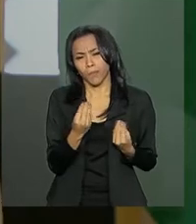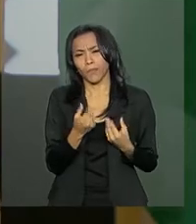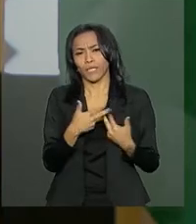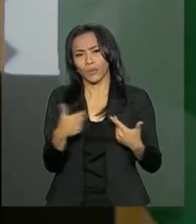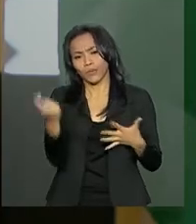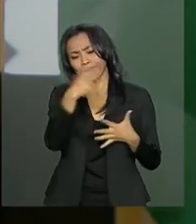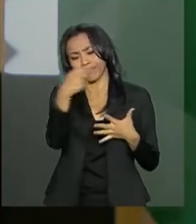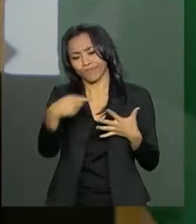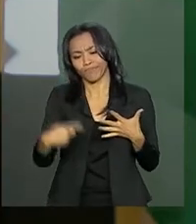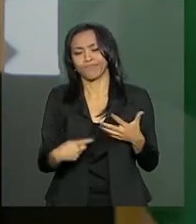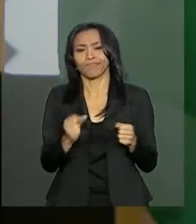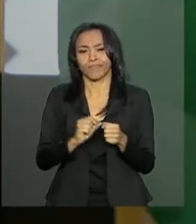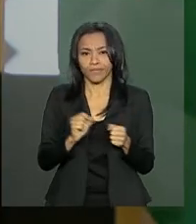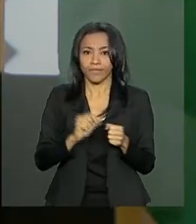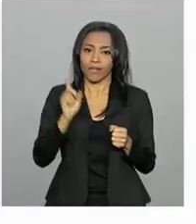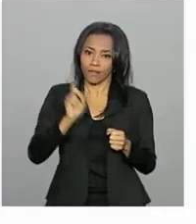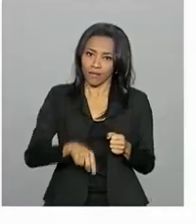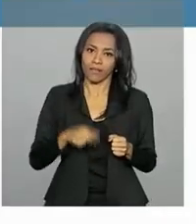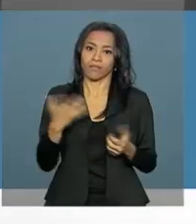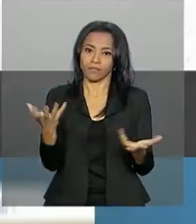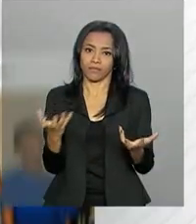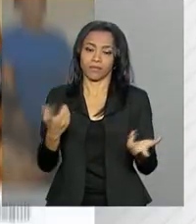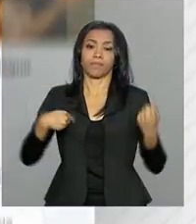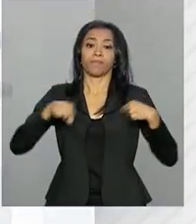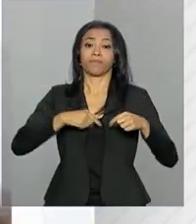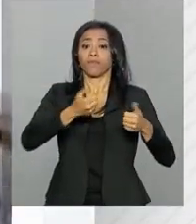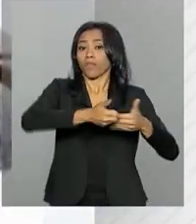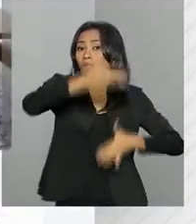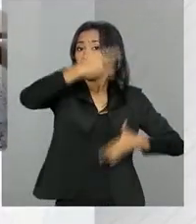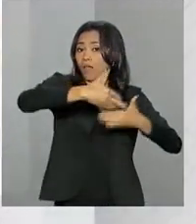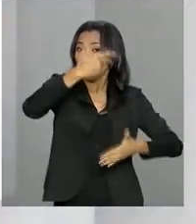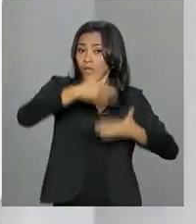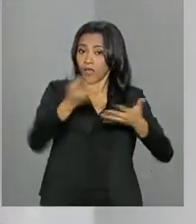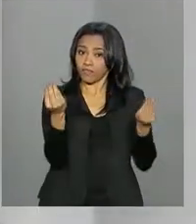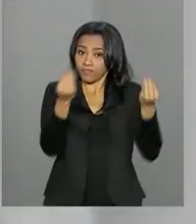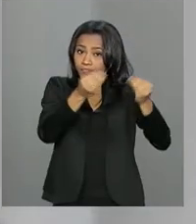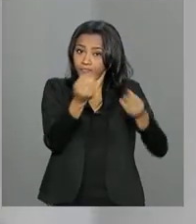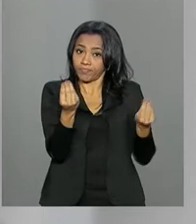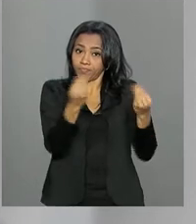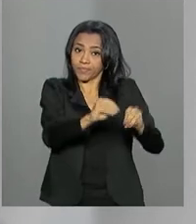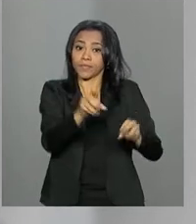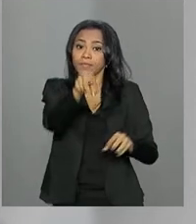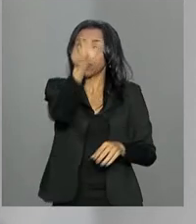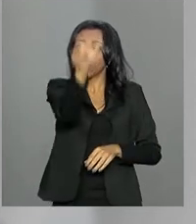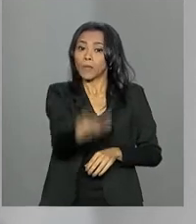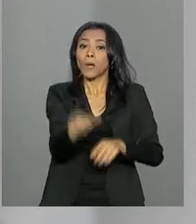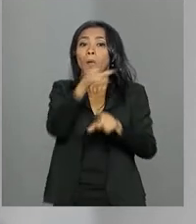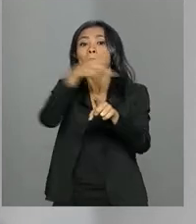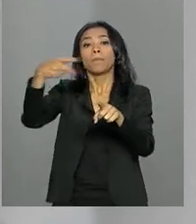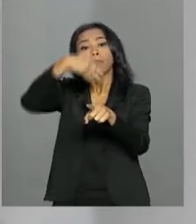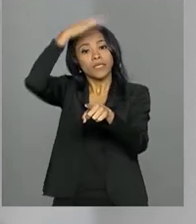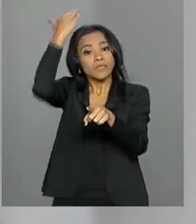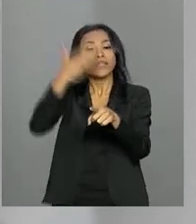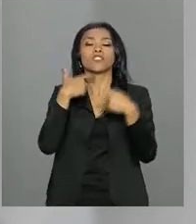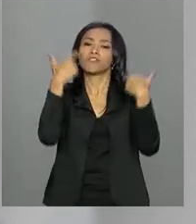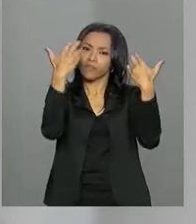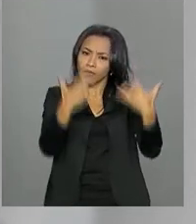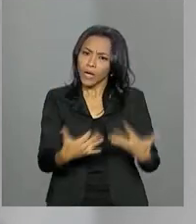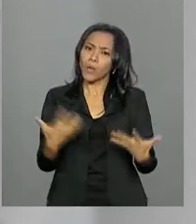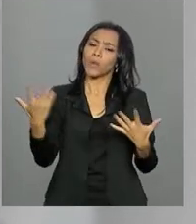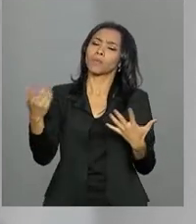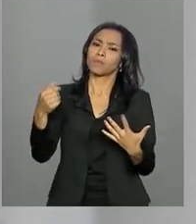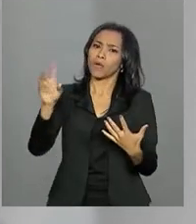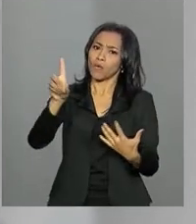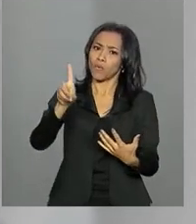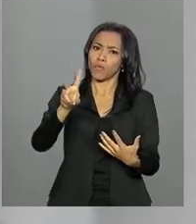e essa é a nossa disposição. Pelas redes sociais, o presidente Michel Temer comentou a visita do vice-primeiro-ministro do